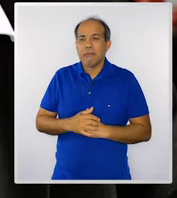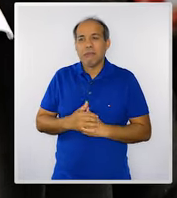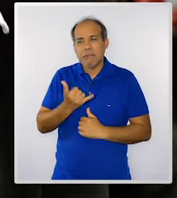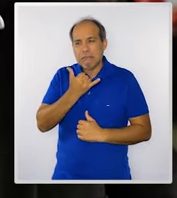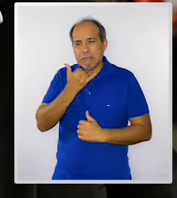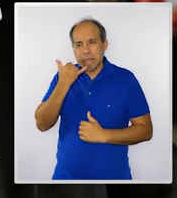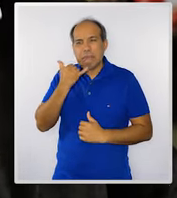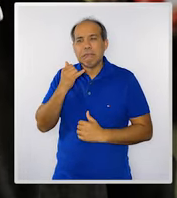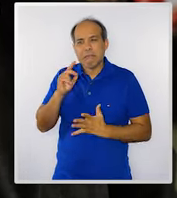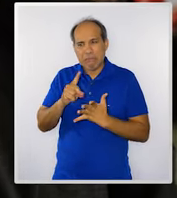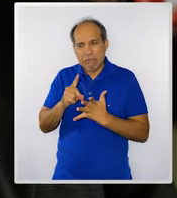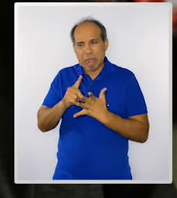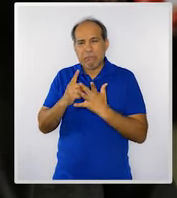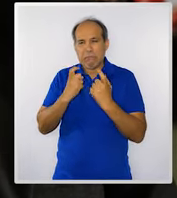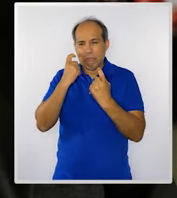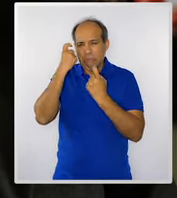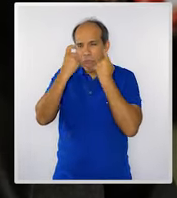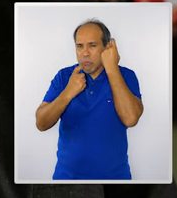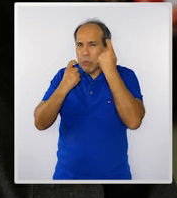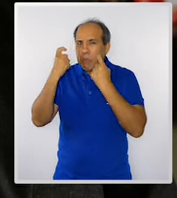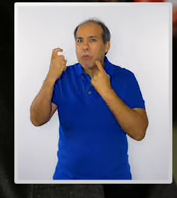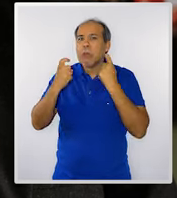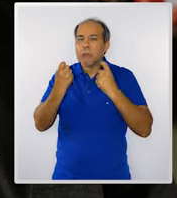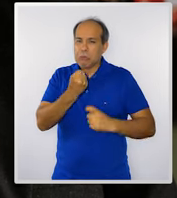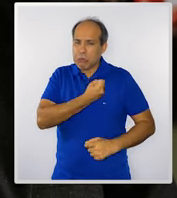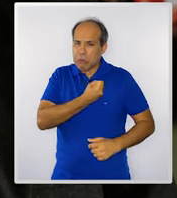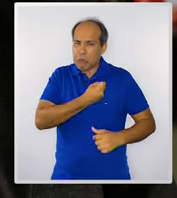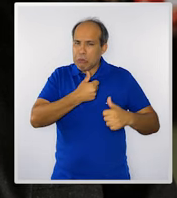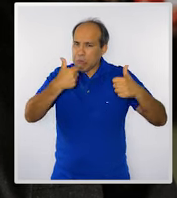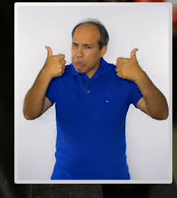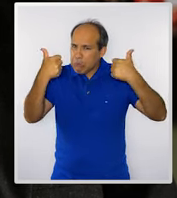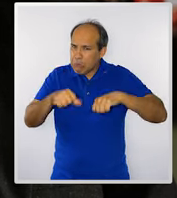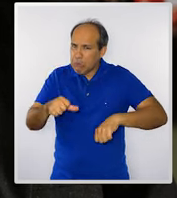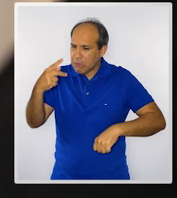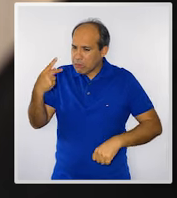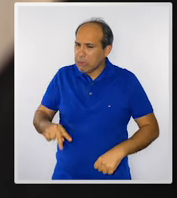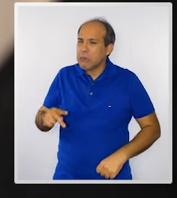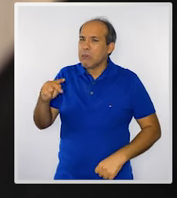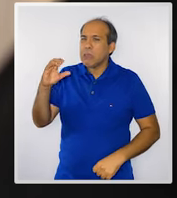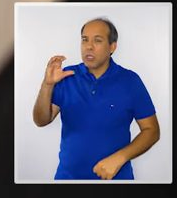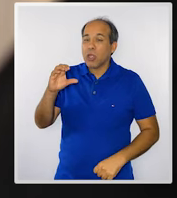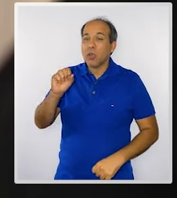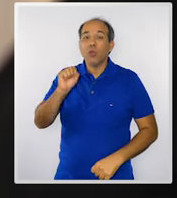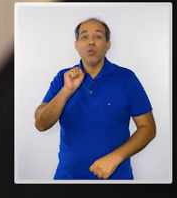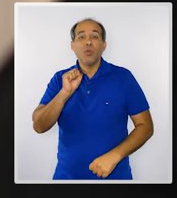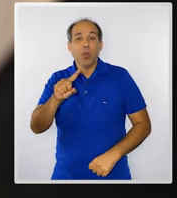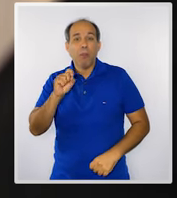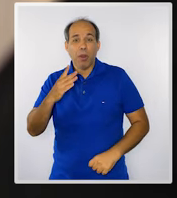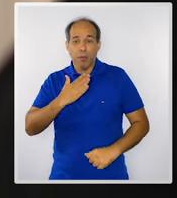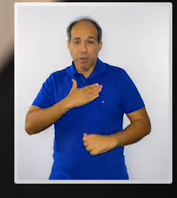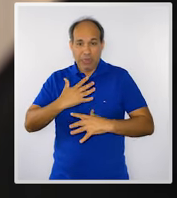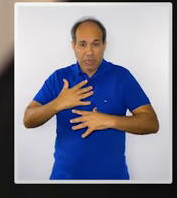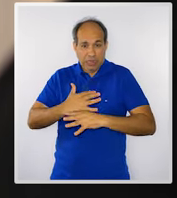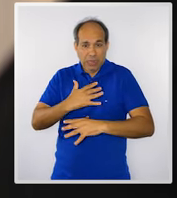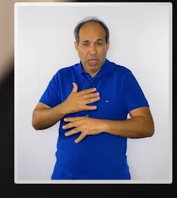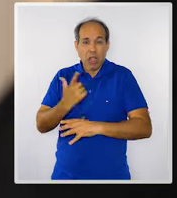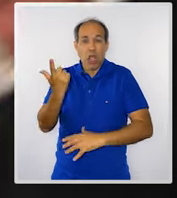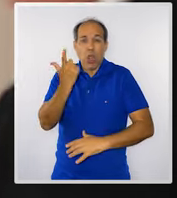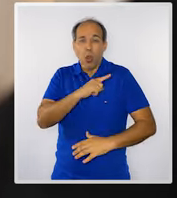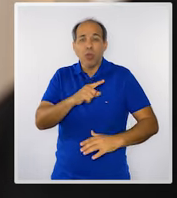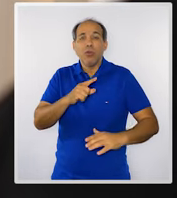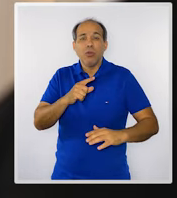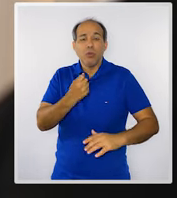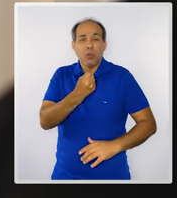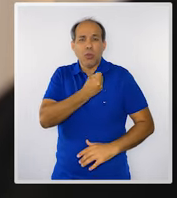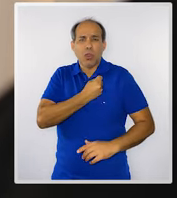realmente é muito preocupante esses índices alcançados pela cidade de Niterói. Sobral alcançou esses